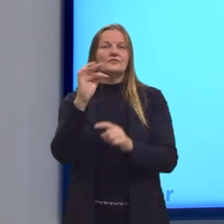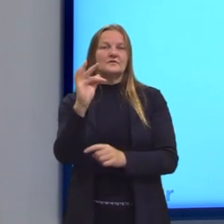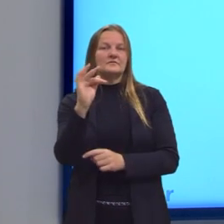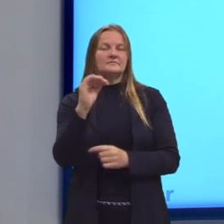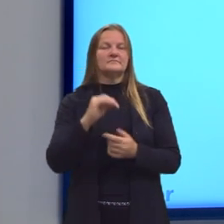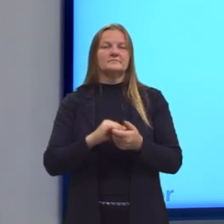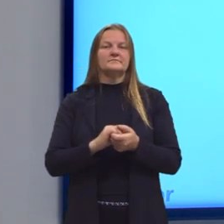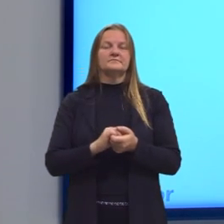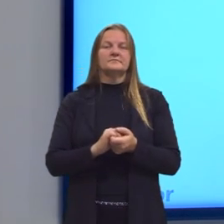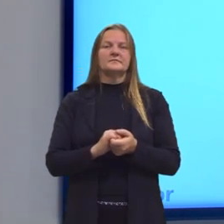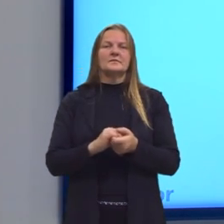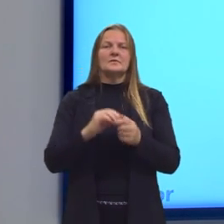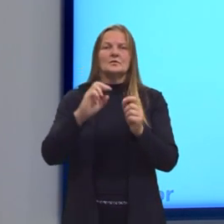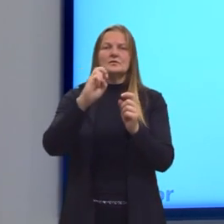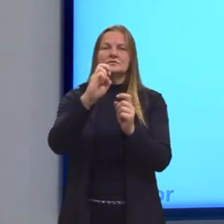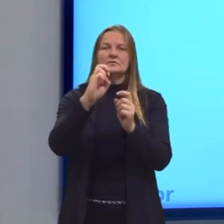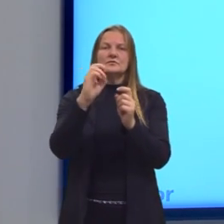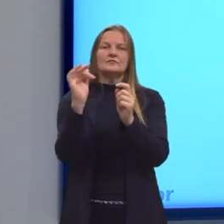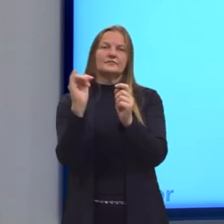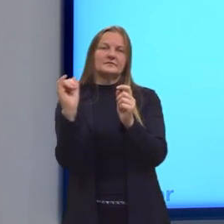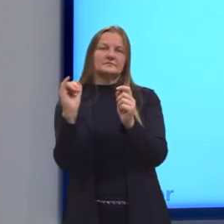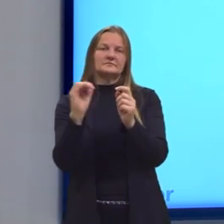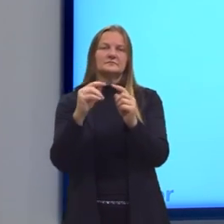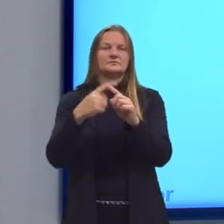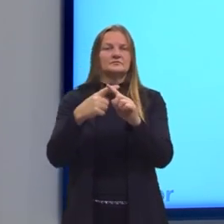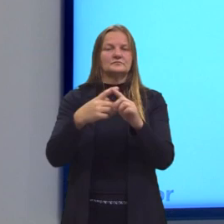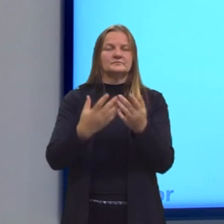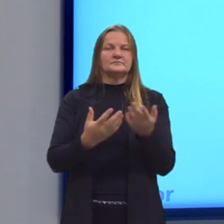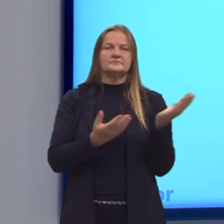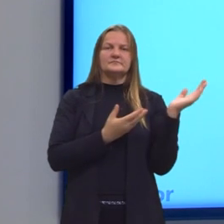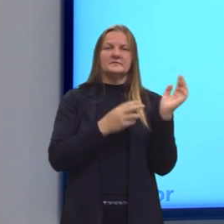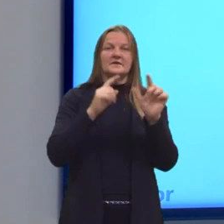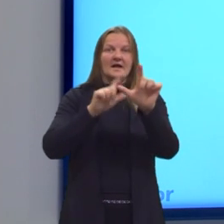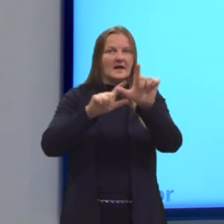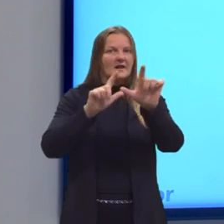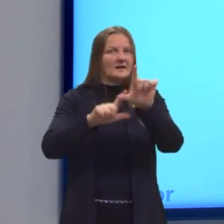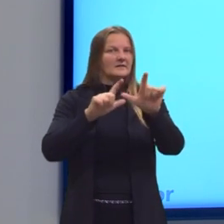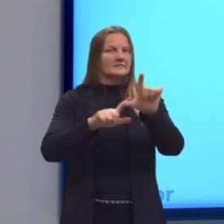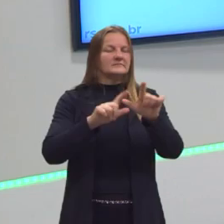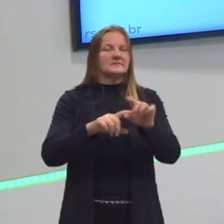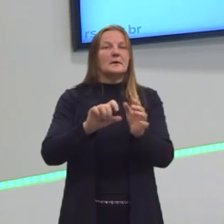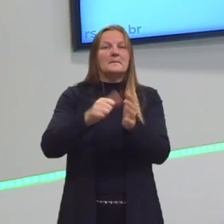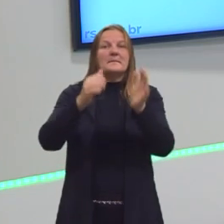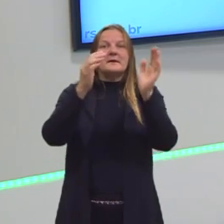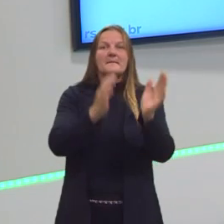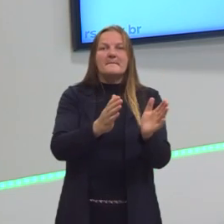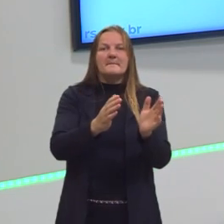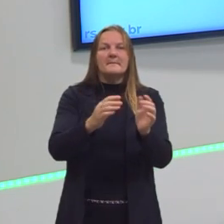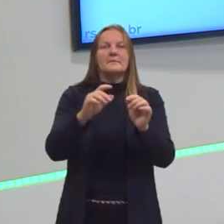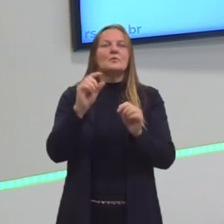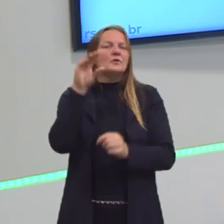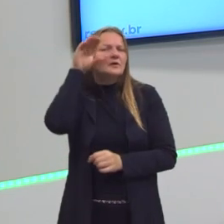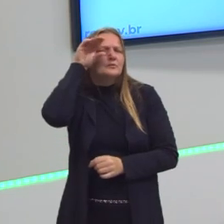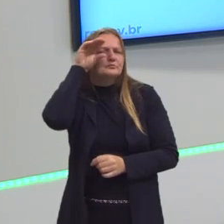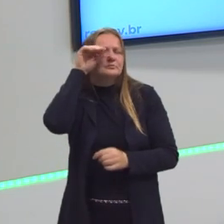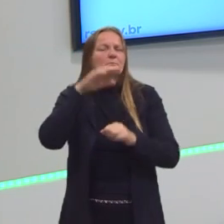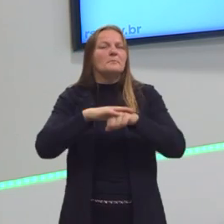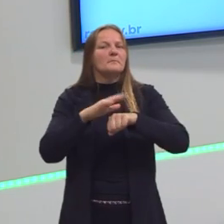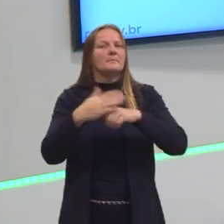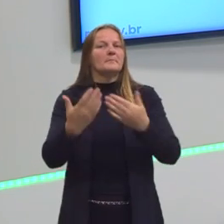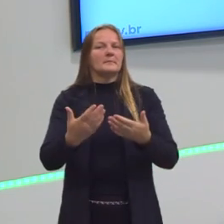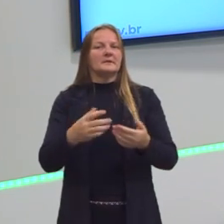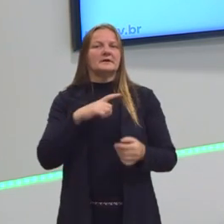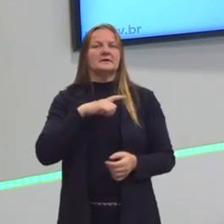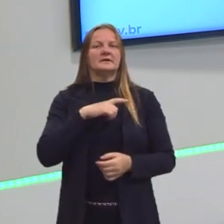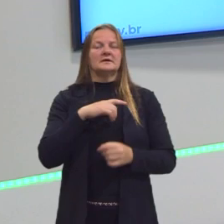resultamos aqui em mais 5 FI. Ok, resolvi essa primeira etapa, mas o que eu observei ainda? Que eu tenho